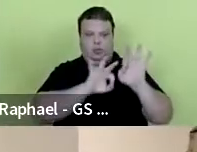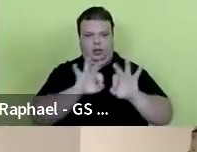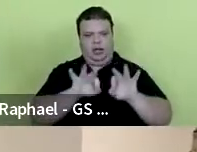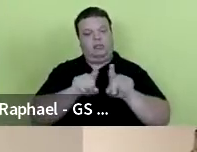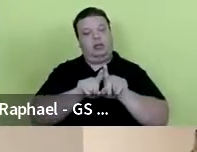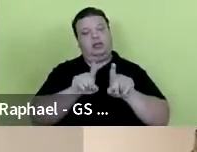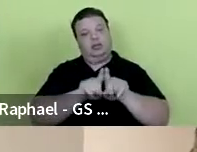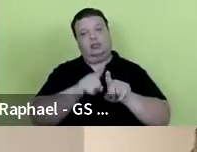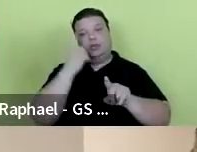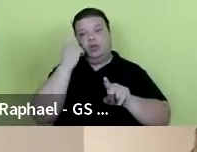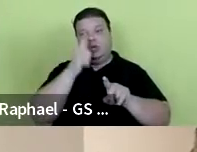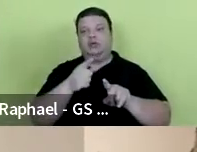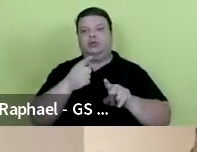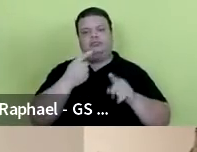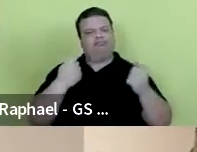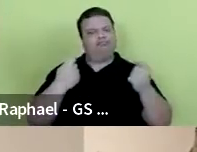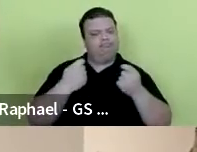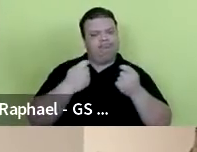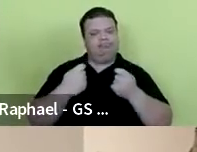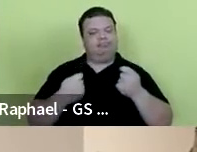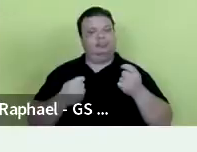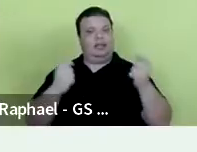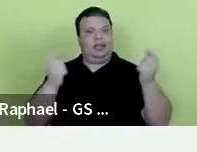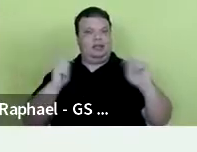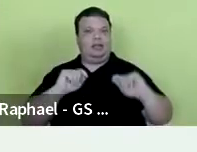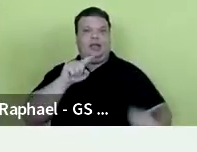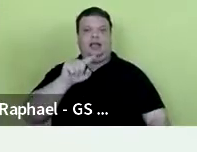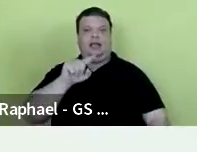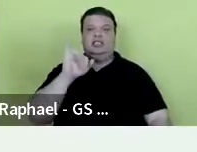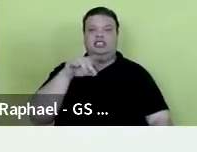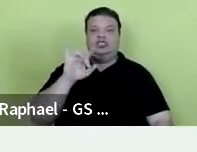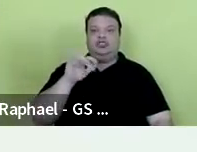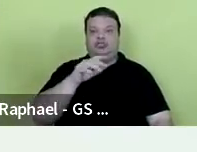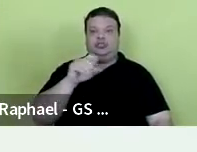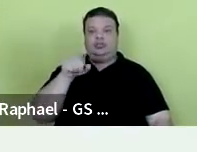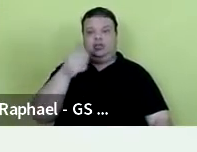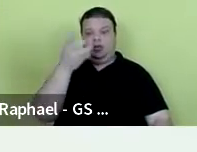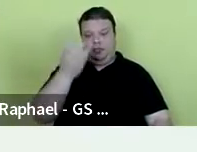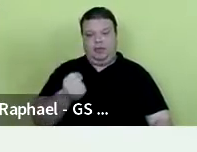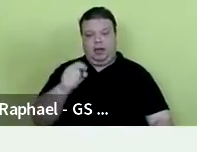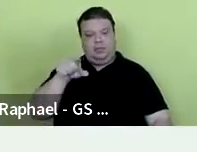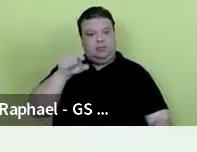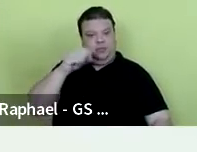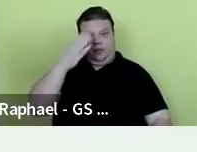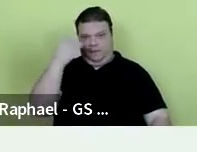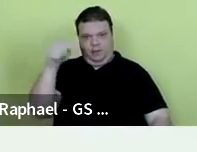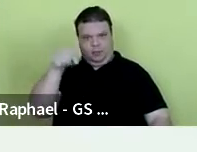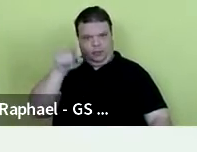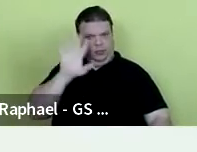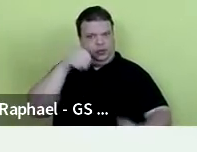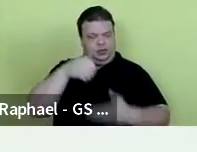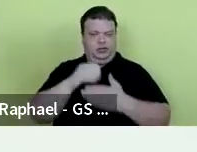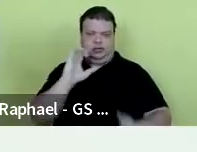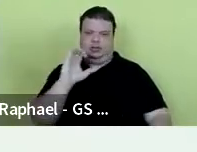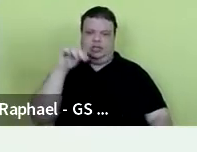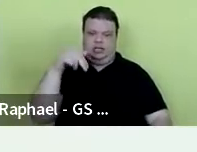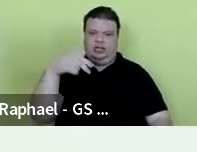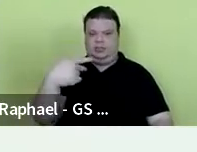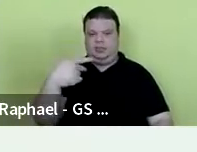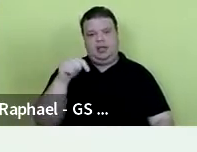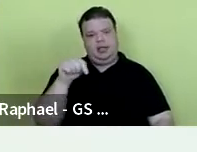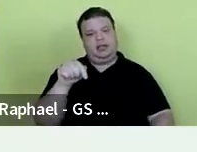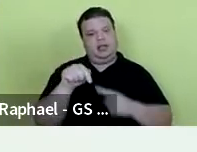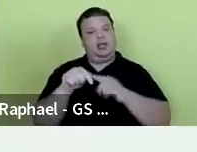de concorrer a uma indicação para o Prêmio Destaque do CNPq, aquele bolsista que se